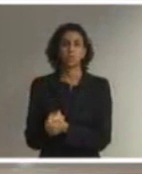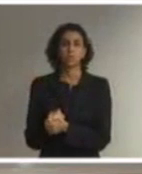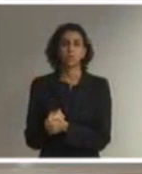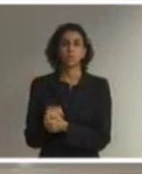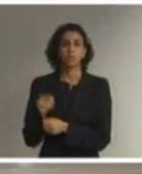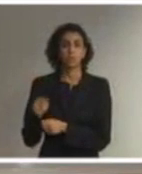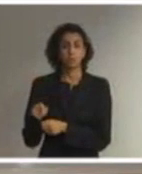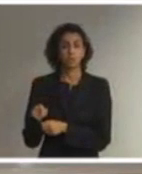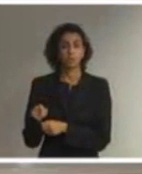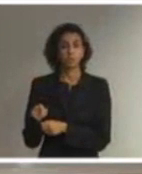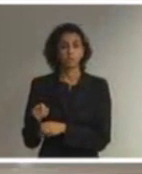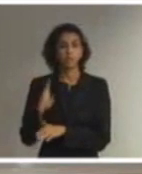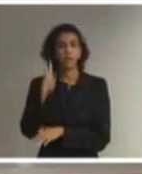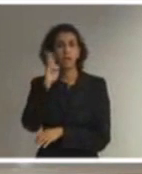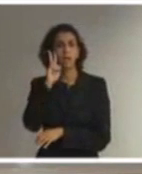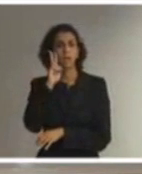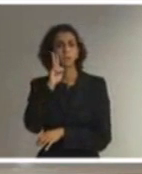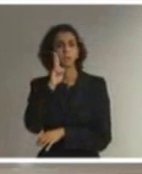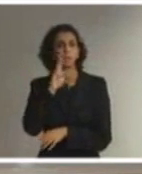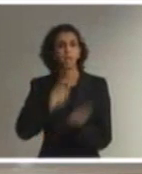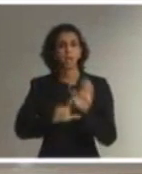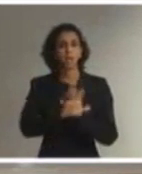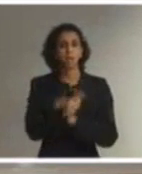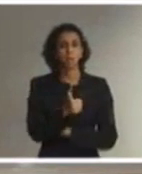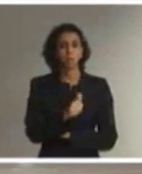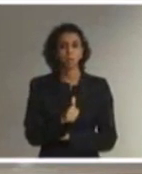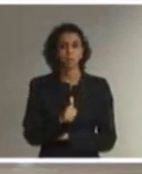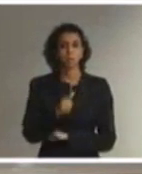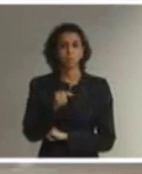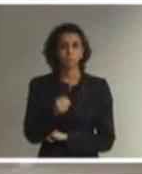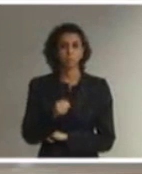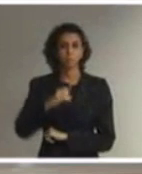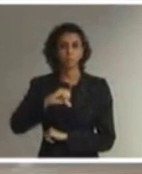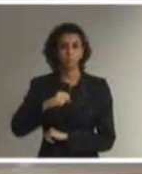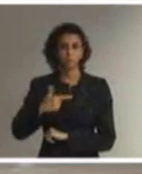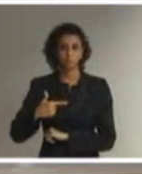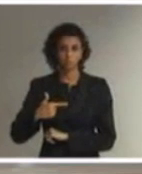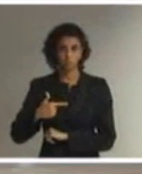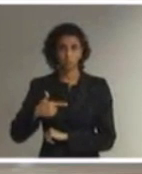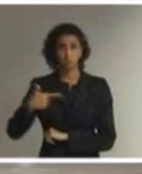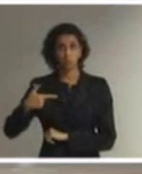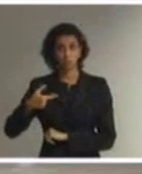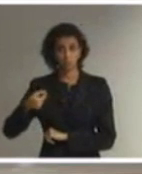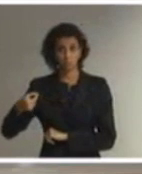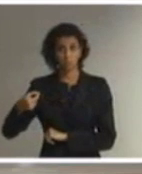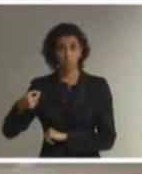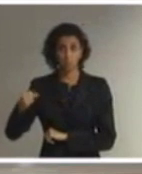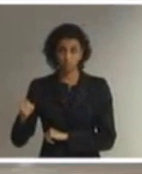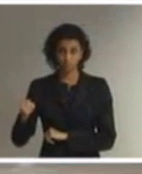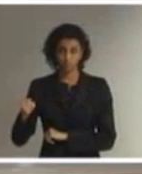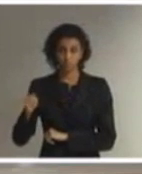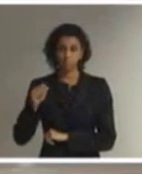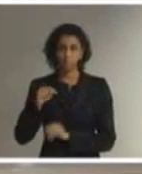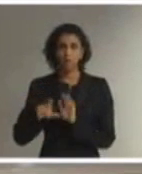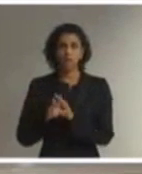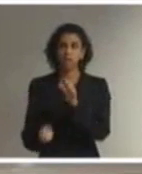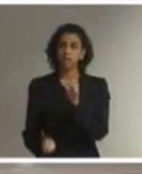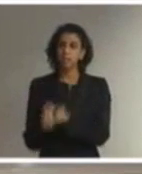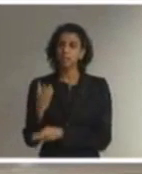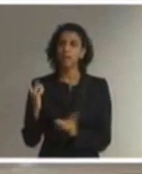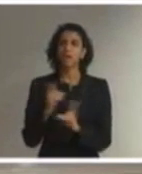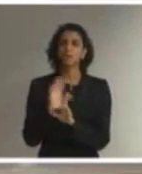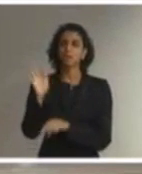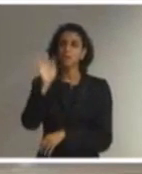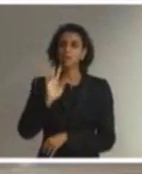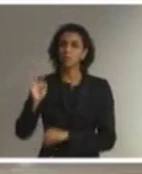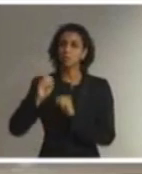lembramos a Lei 11.892, de 2008, que cria a Rede Federal de